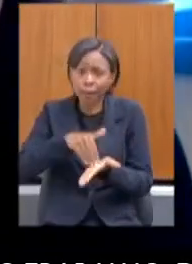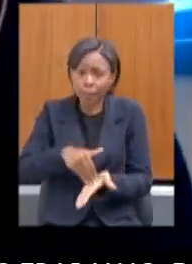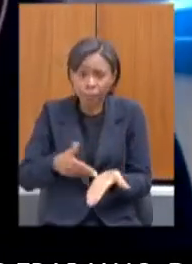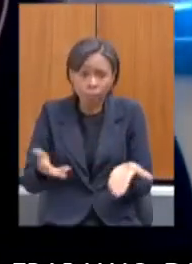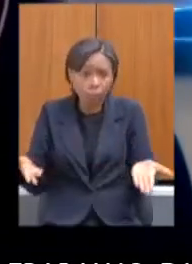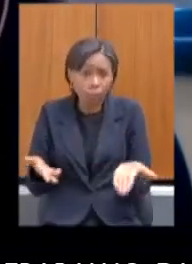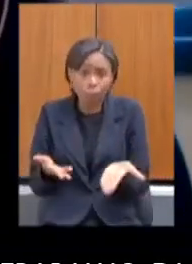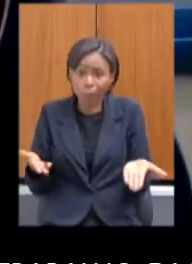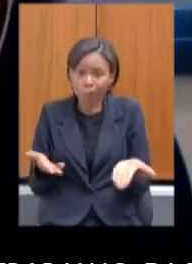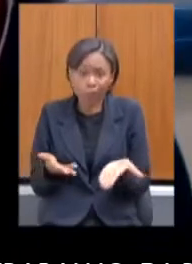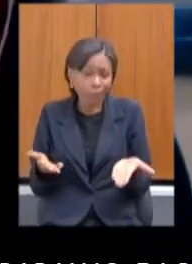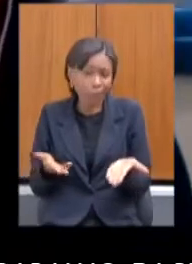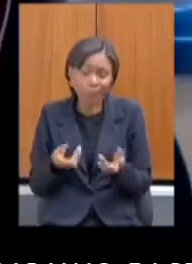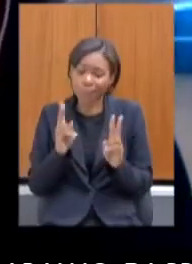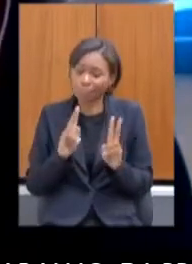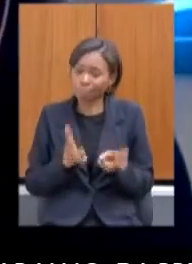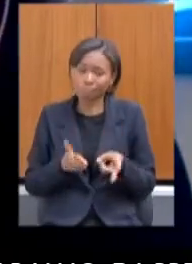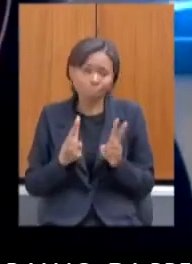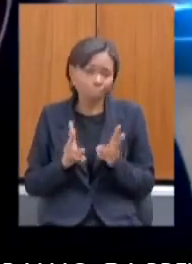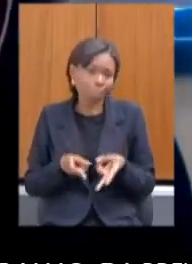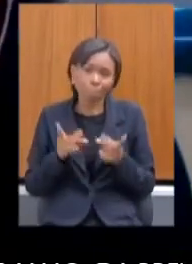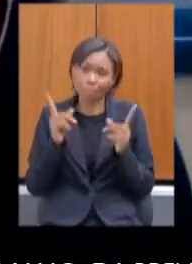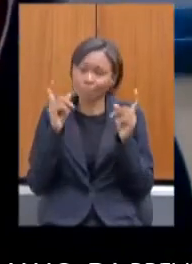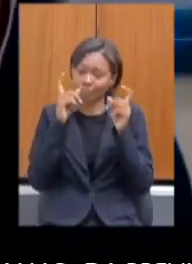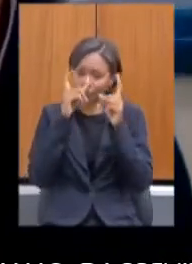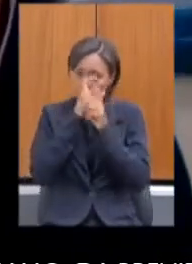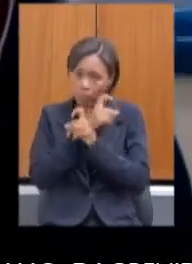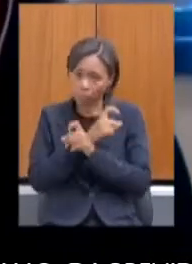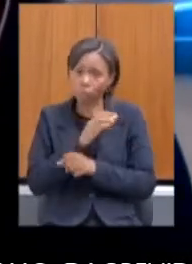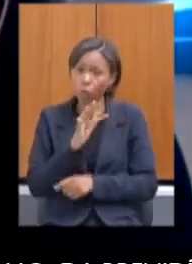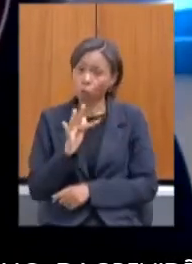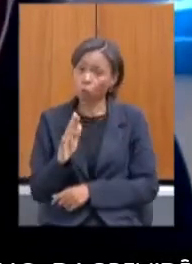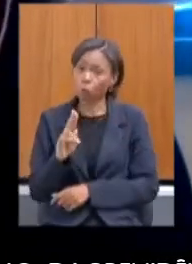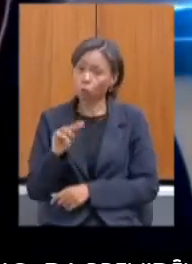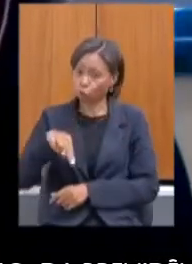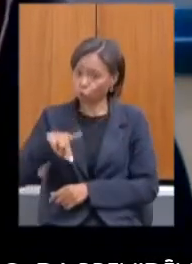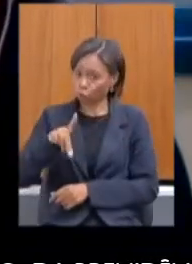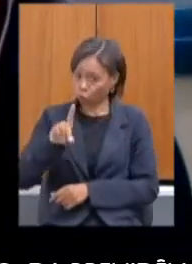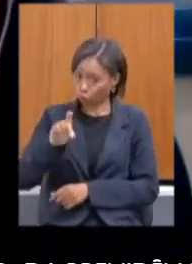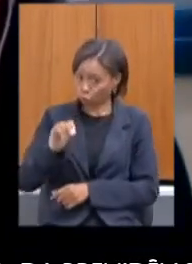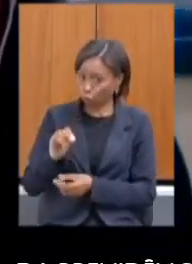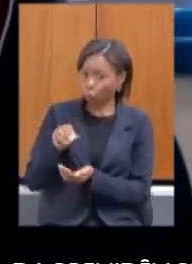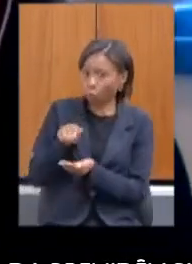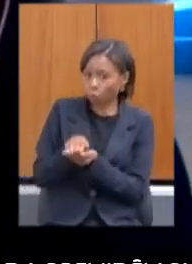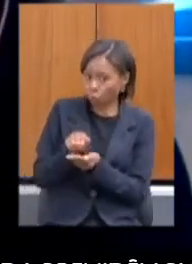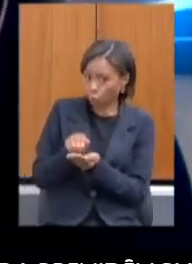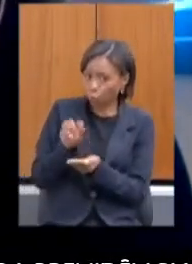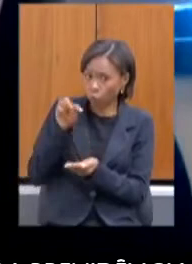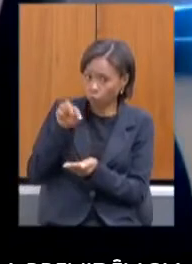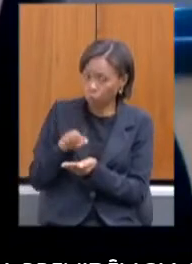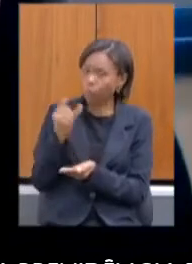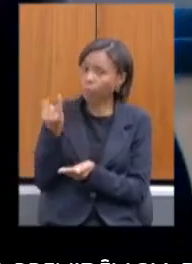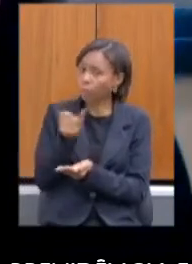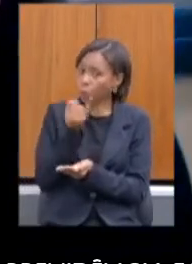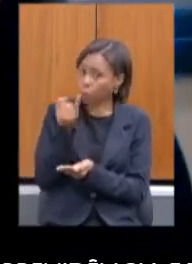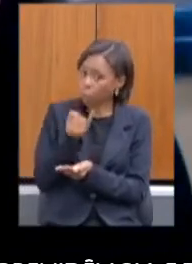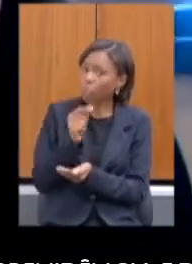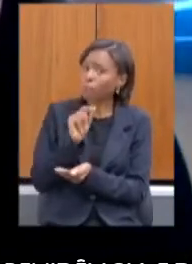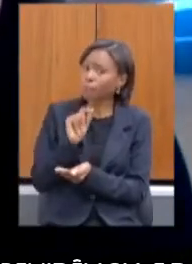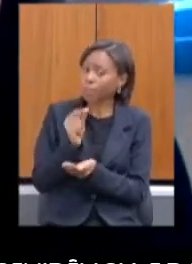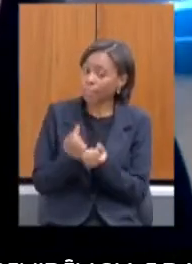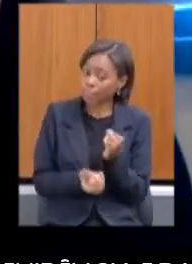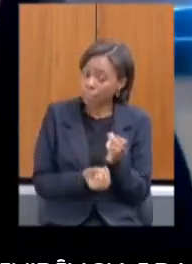vem tendo muita dificuldade. lembrando que o fundo é muito necessário para nos permitir gerar as ações de